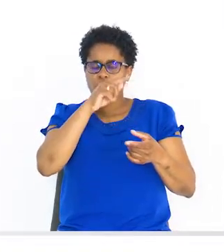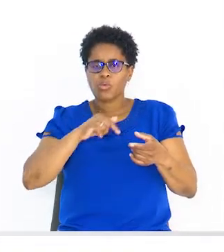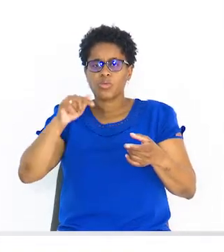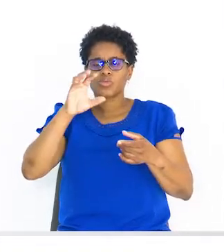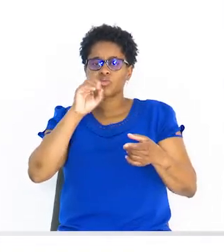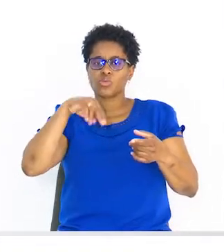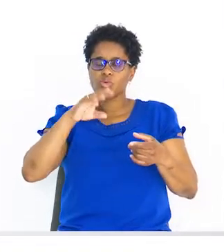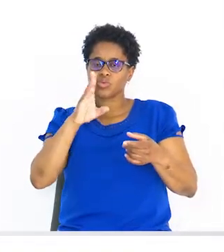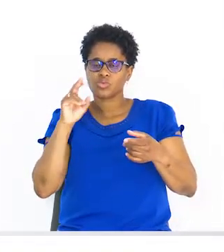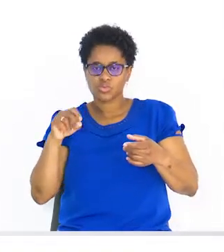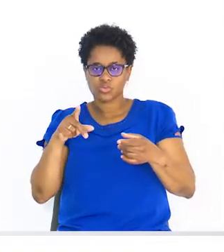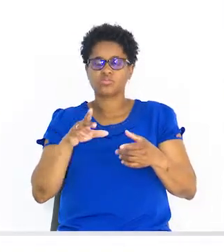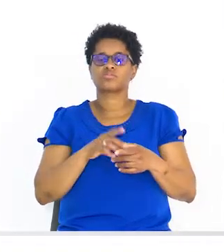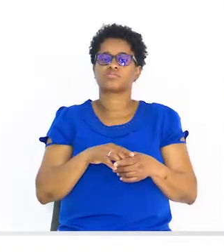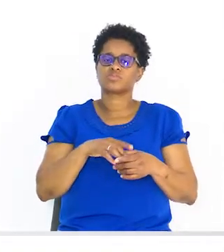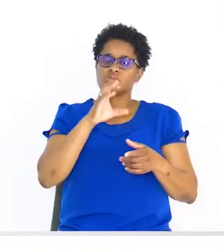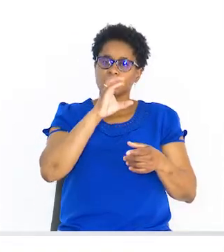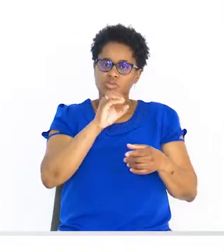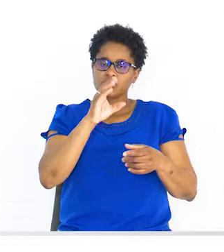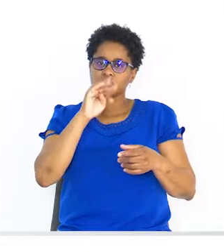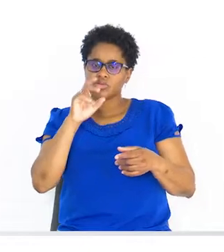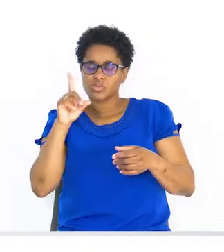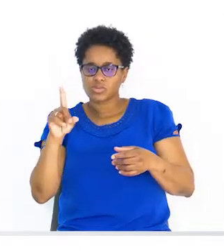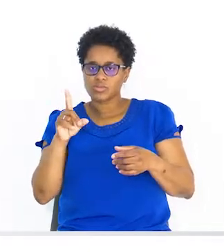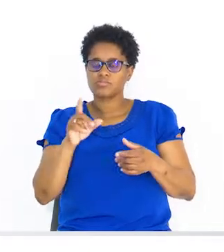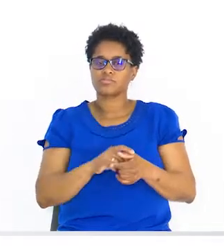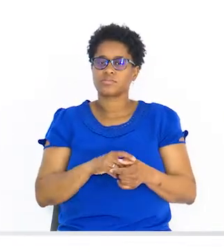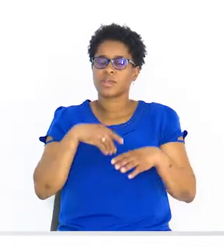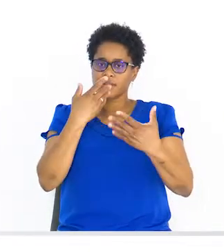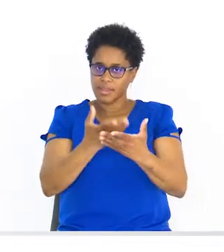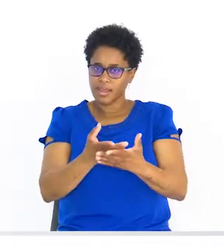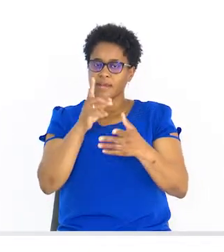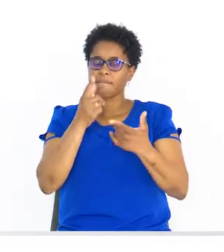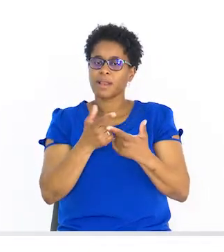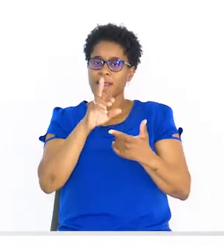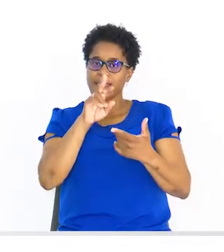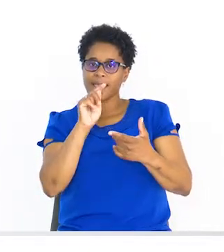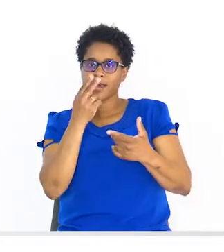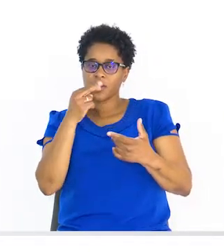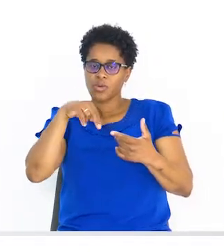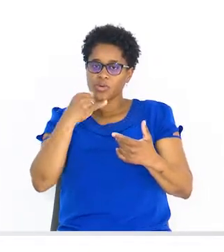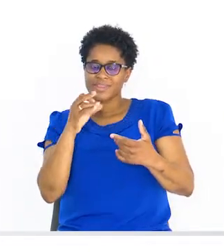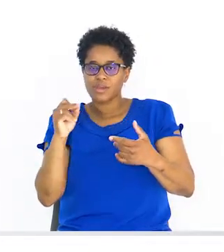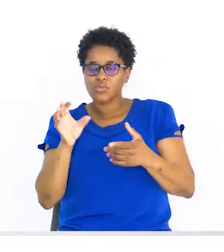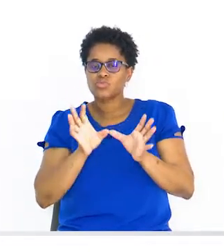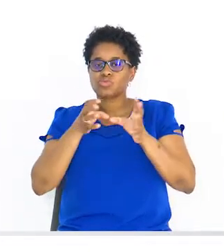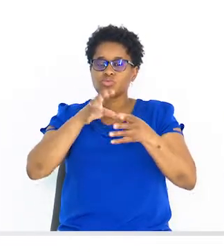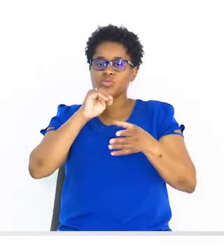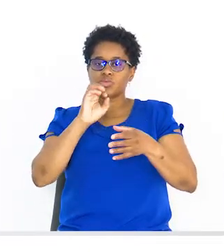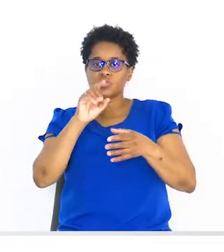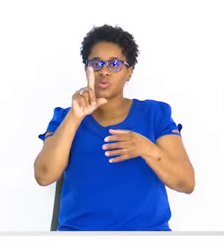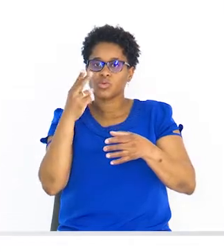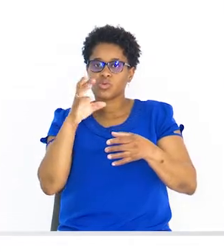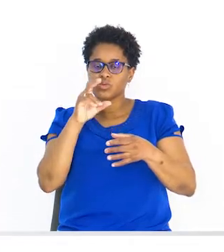disjunção de inequações é dado pela reunião dos conjuntos de